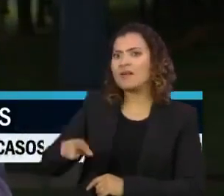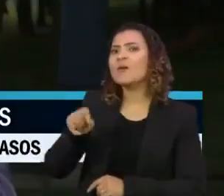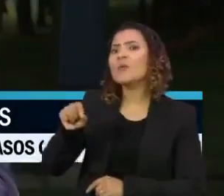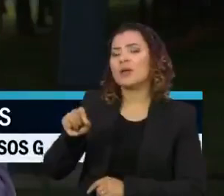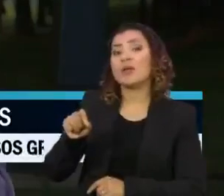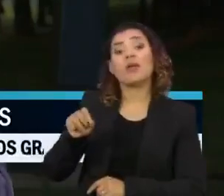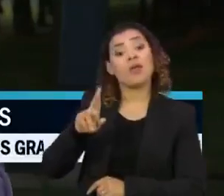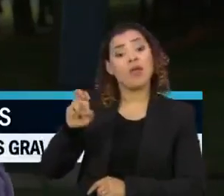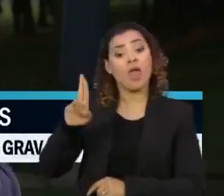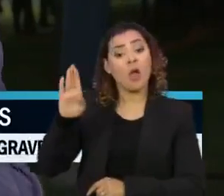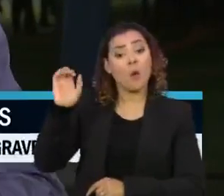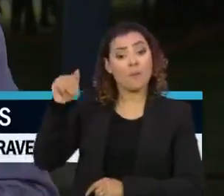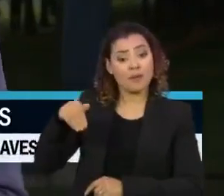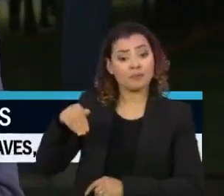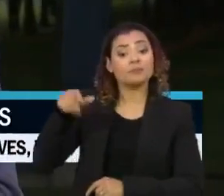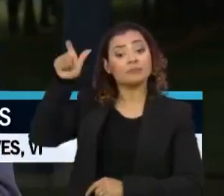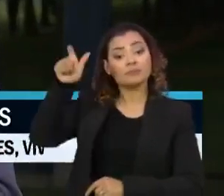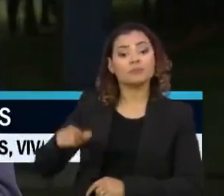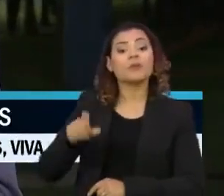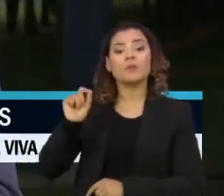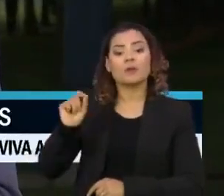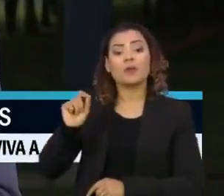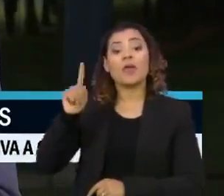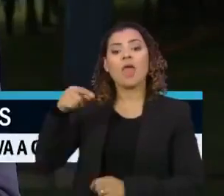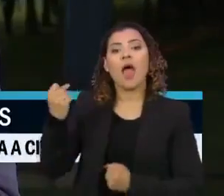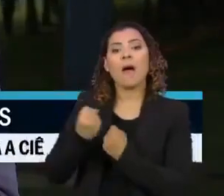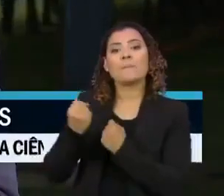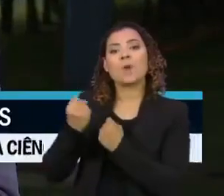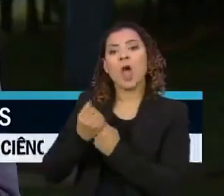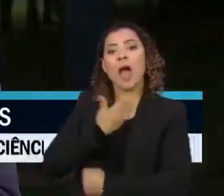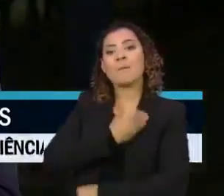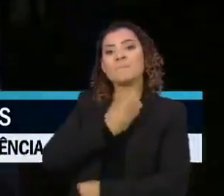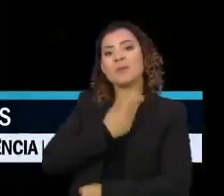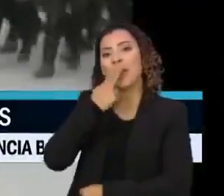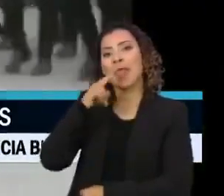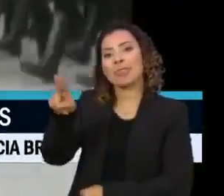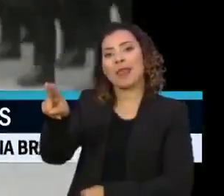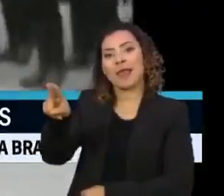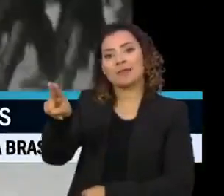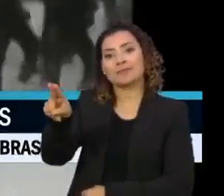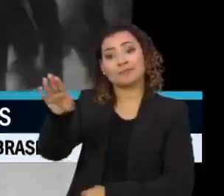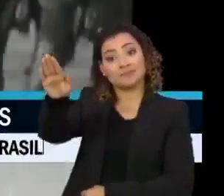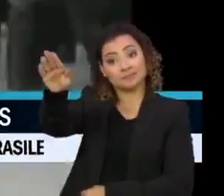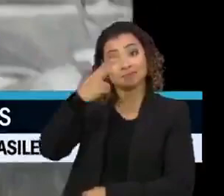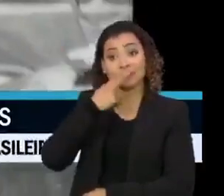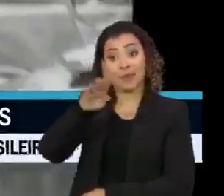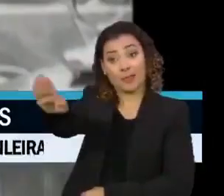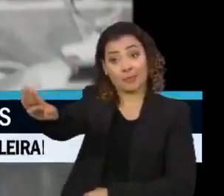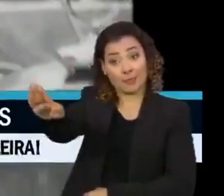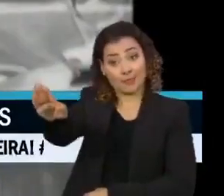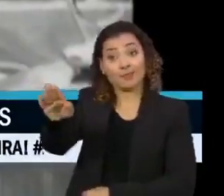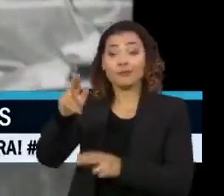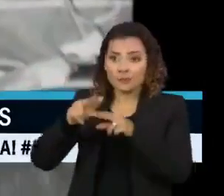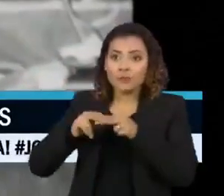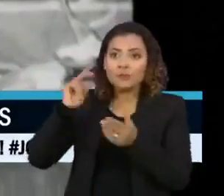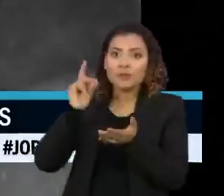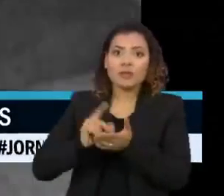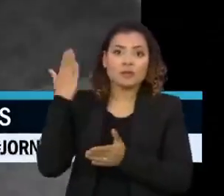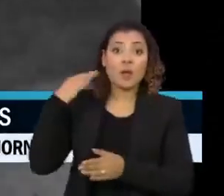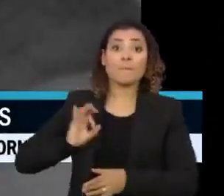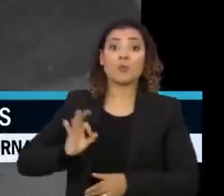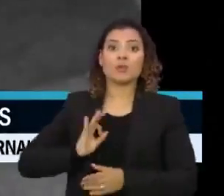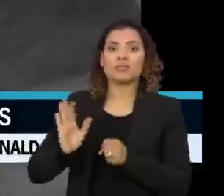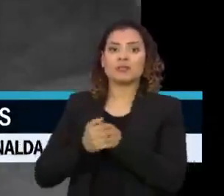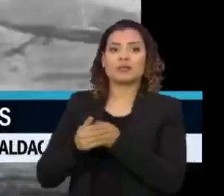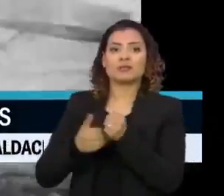Hermann Goren, foi um dos principais aliados de Adolf Hitler na Alemanha. Fundador da Gestapo, a polícia secreta nazista,